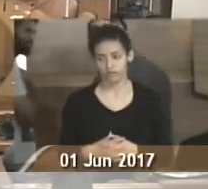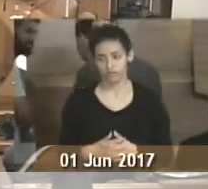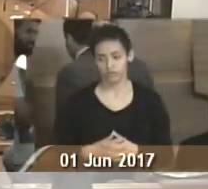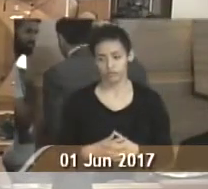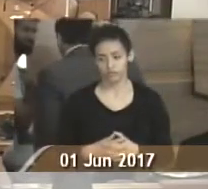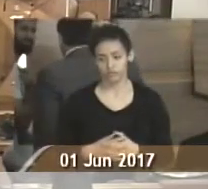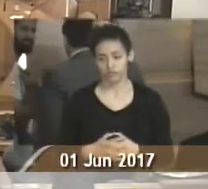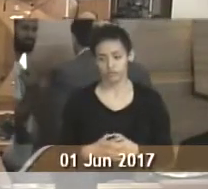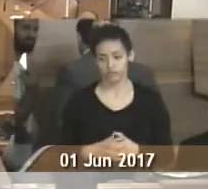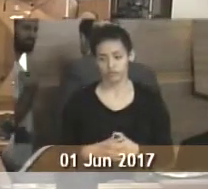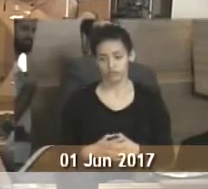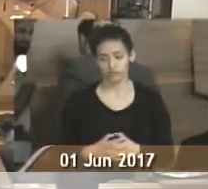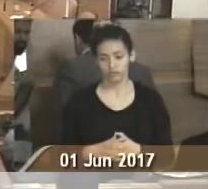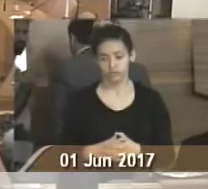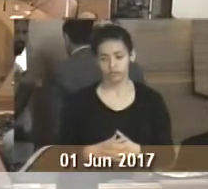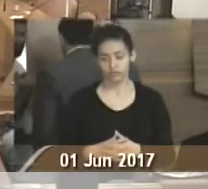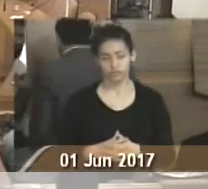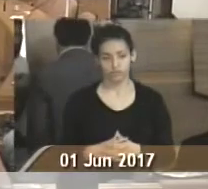Camu.